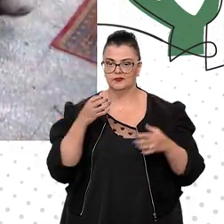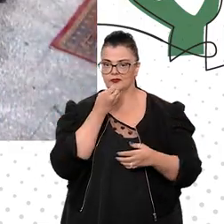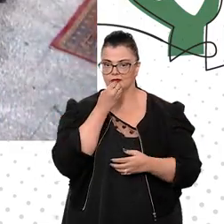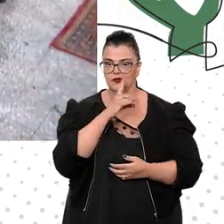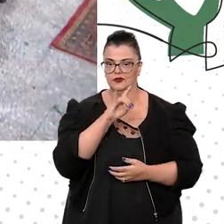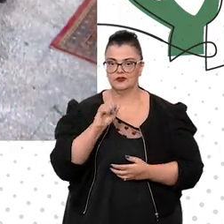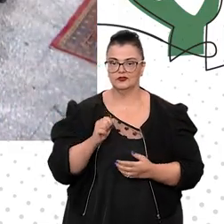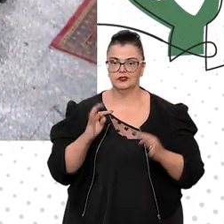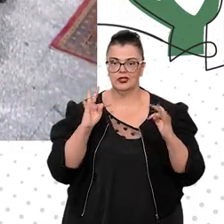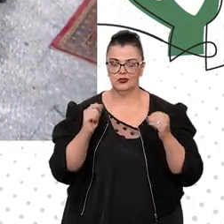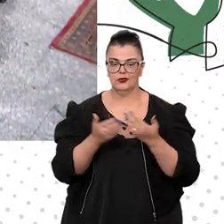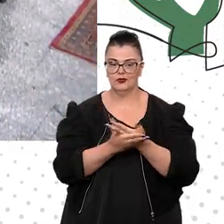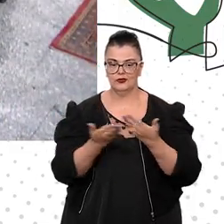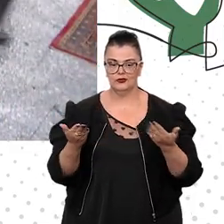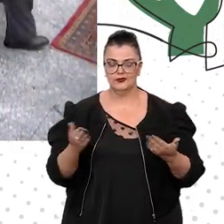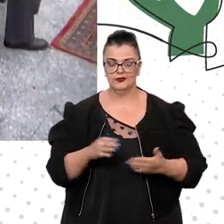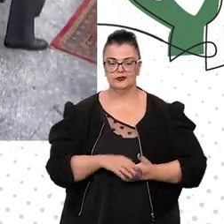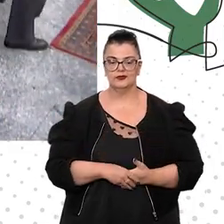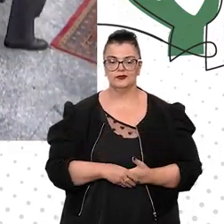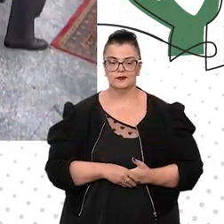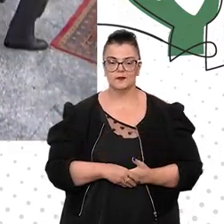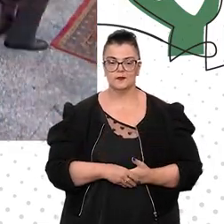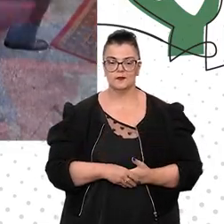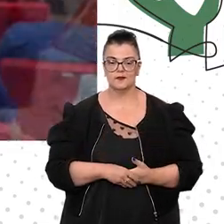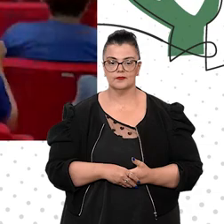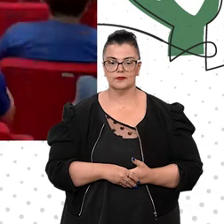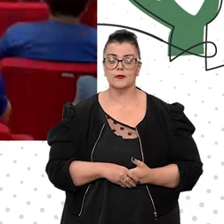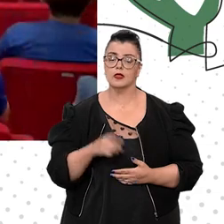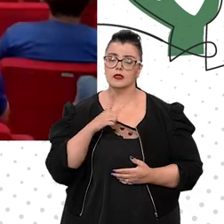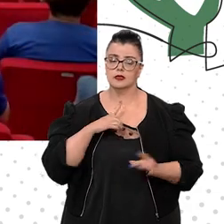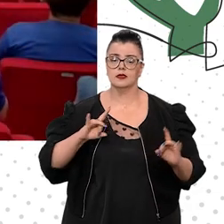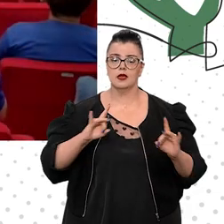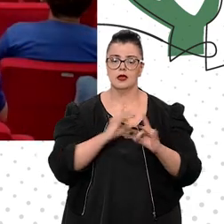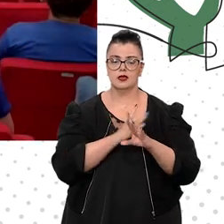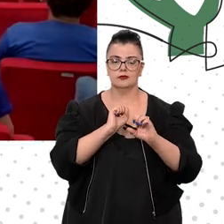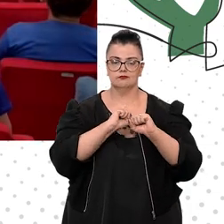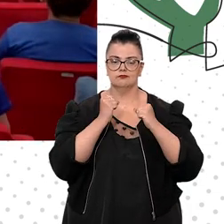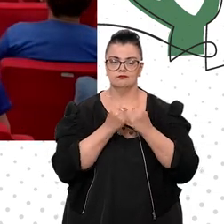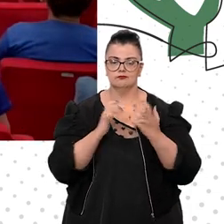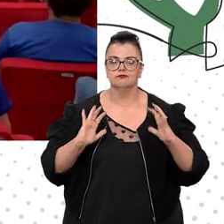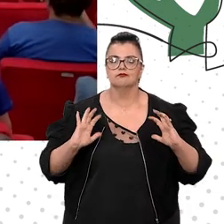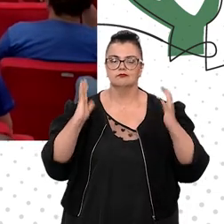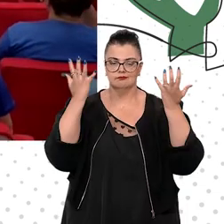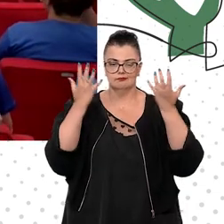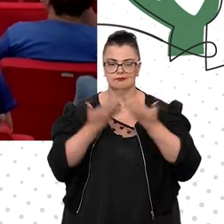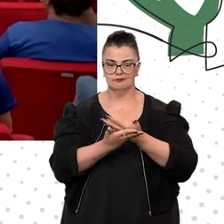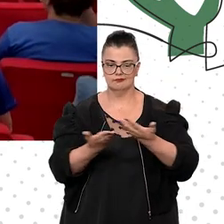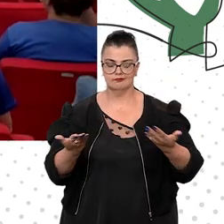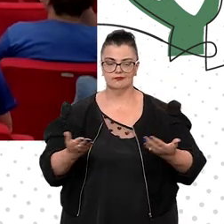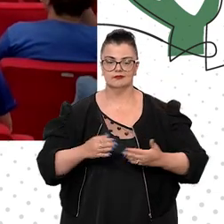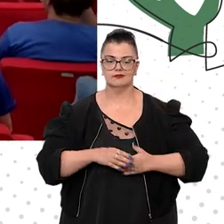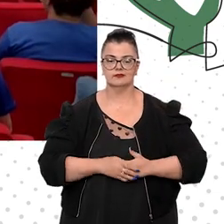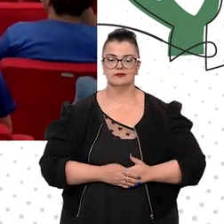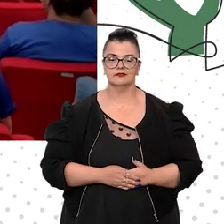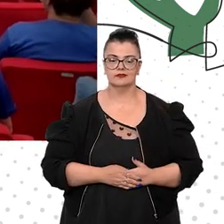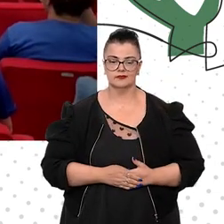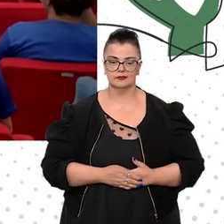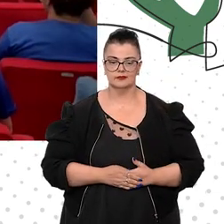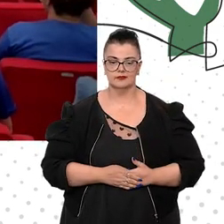a todas, bom dia a todos. Com a devida autorização, está encerrada esta cerimônia. Obrigado. Obrigado.